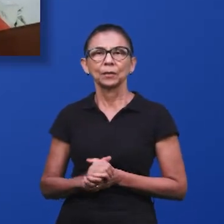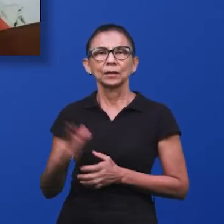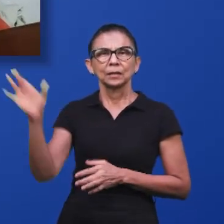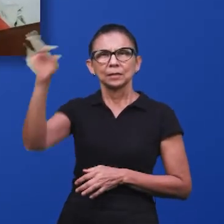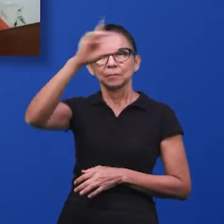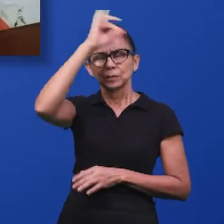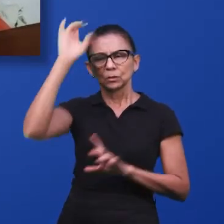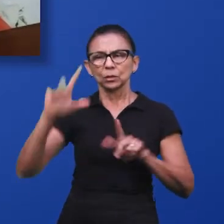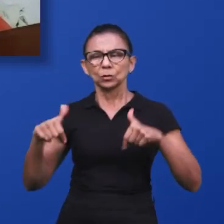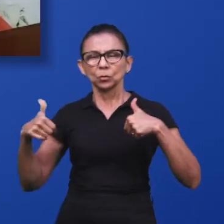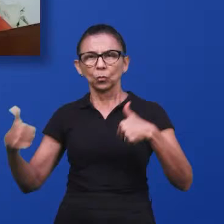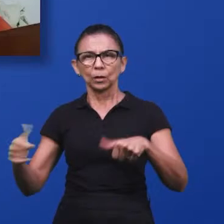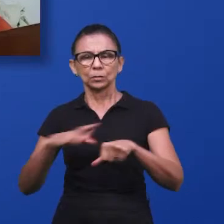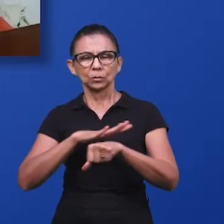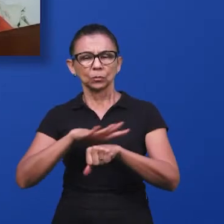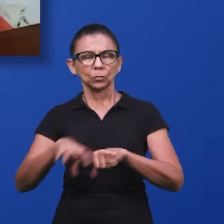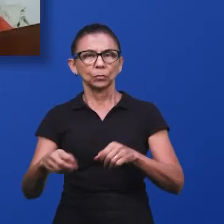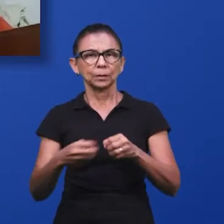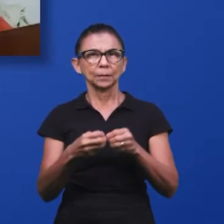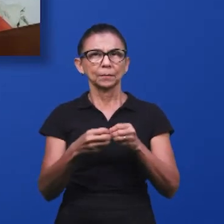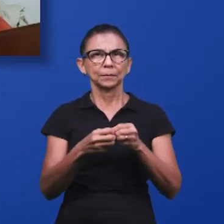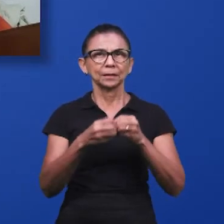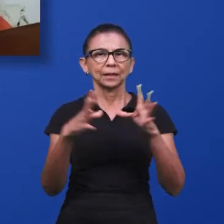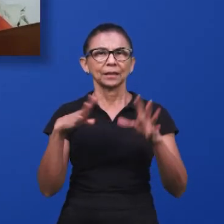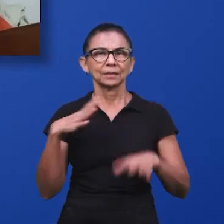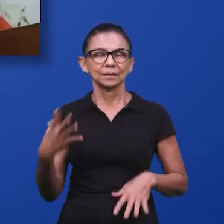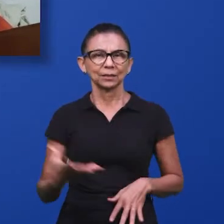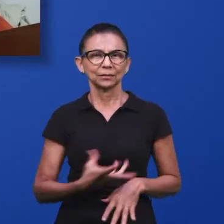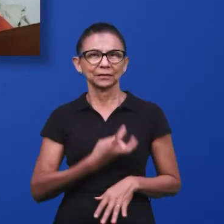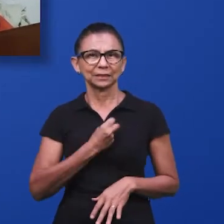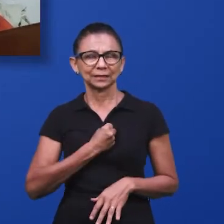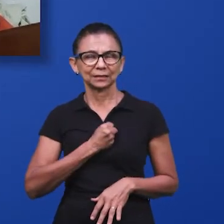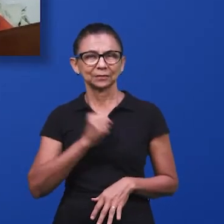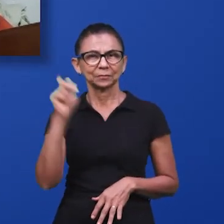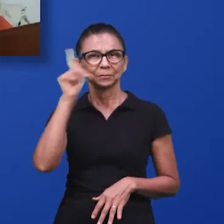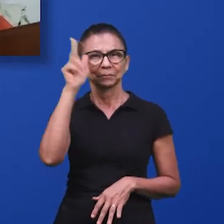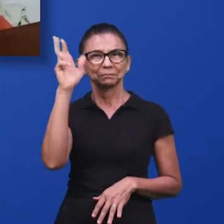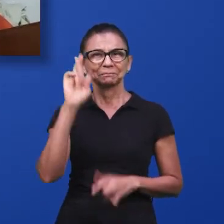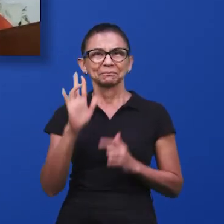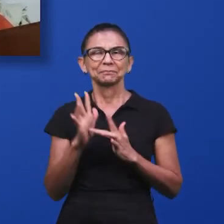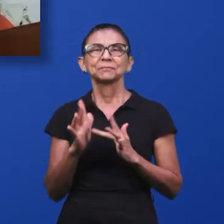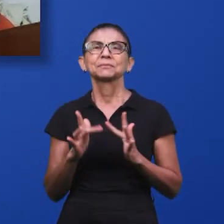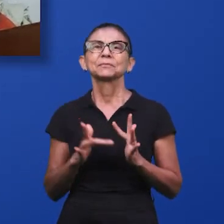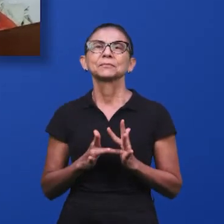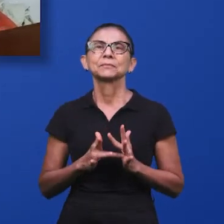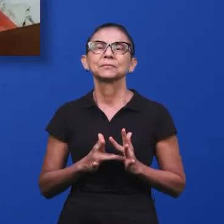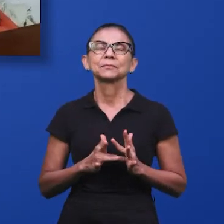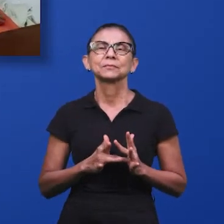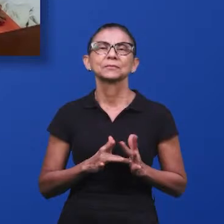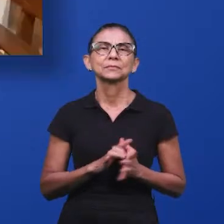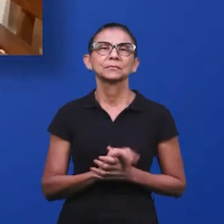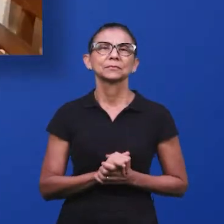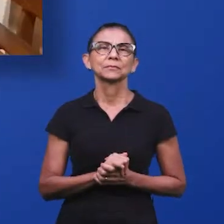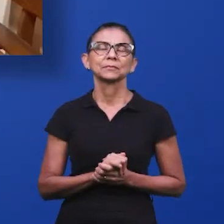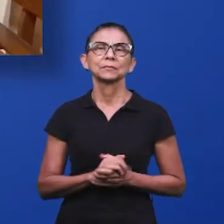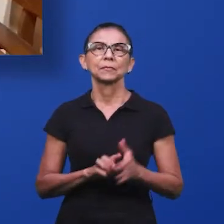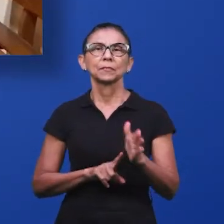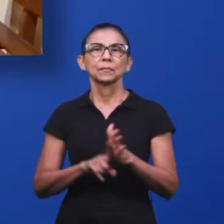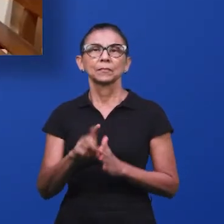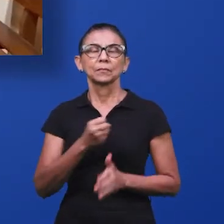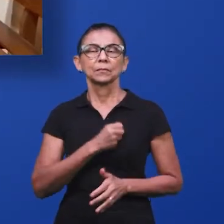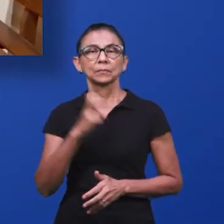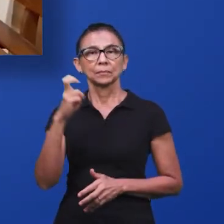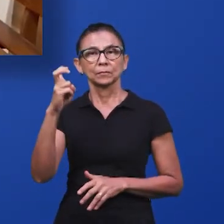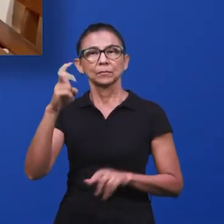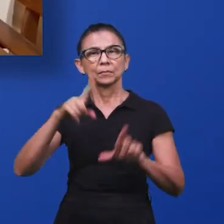pura de maravilhas, milagres e salvação. A paz, Senhor Jesus! Respondendo